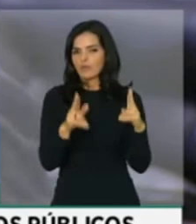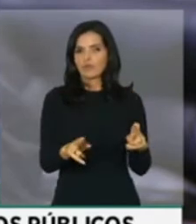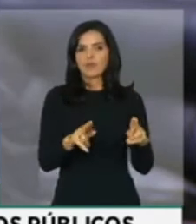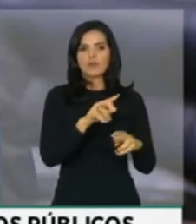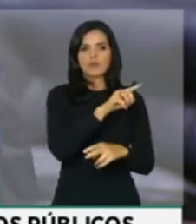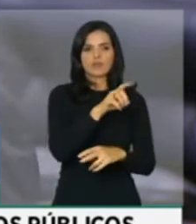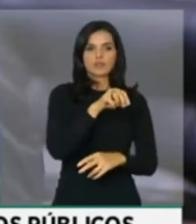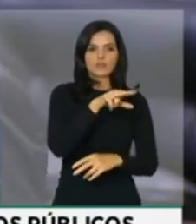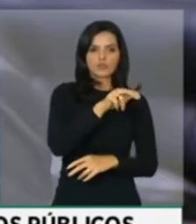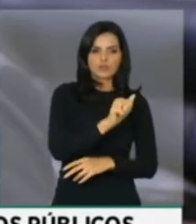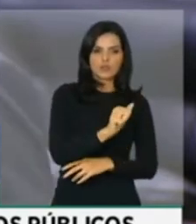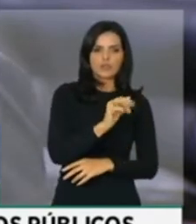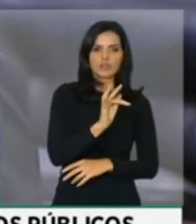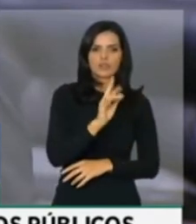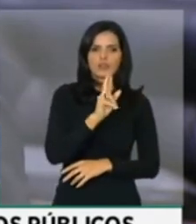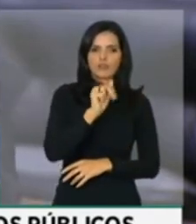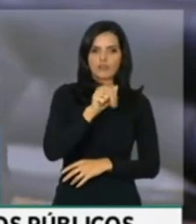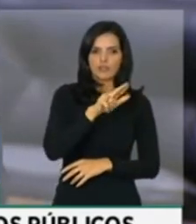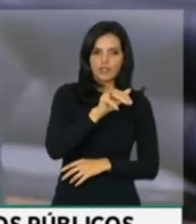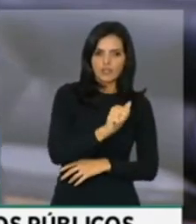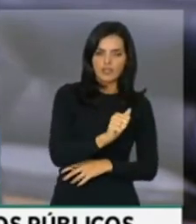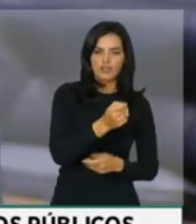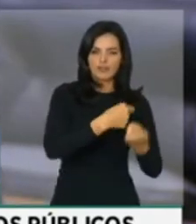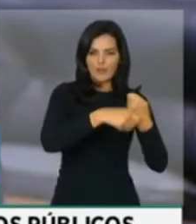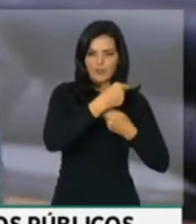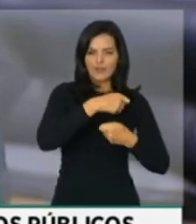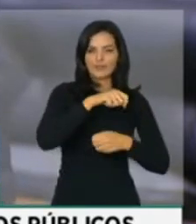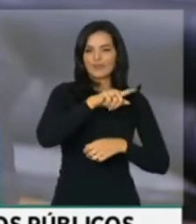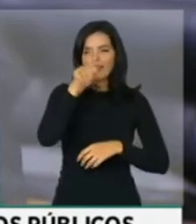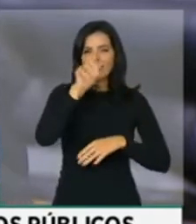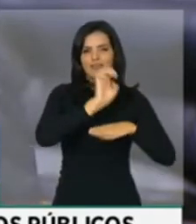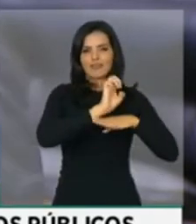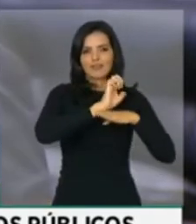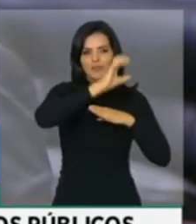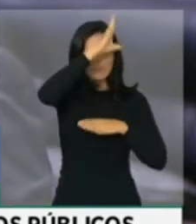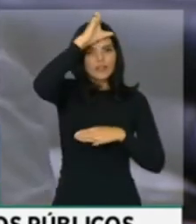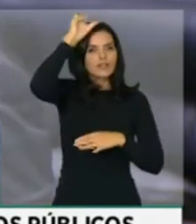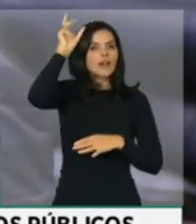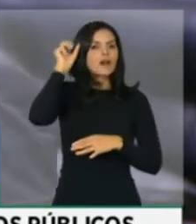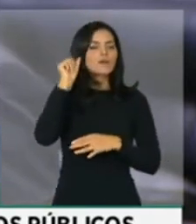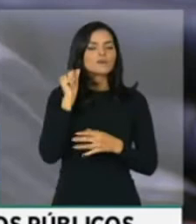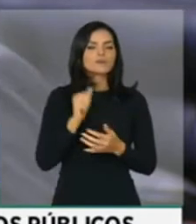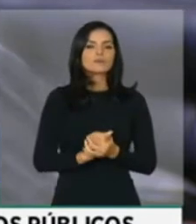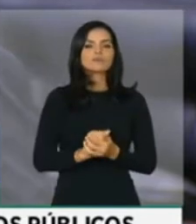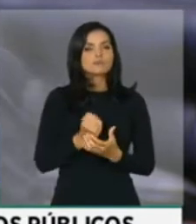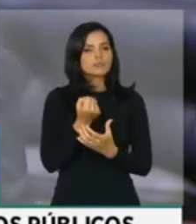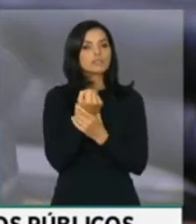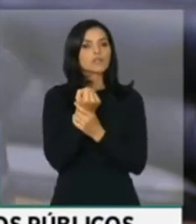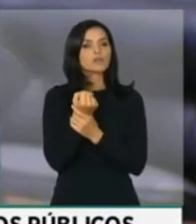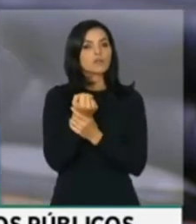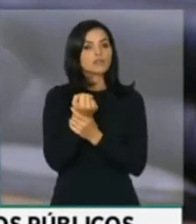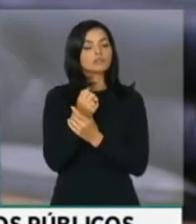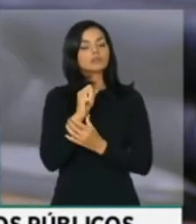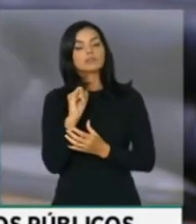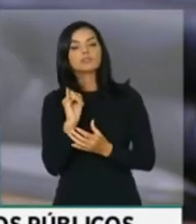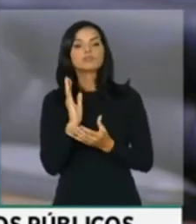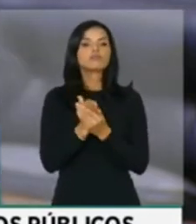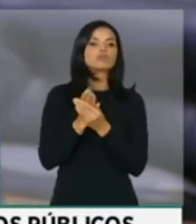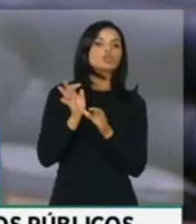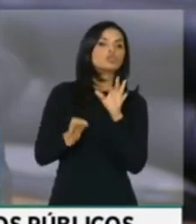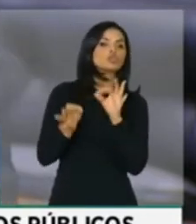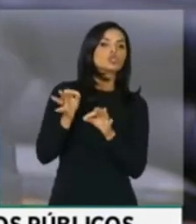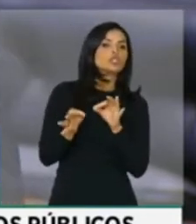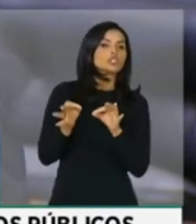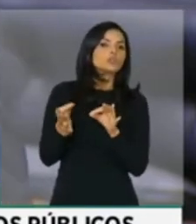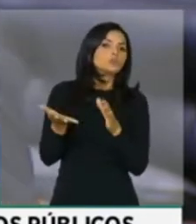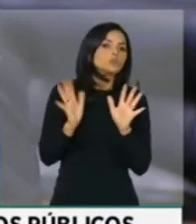Franca de Manaus. Nós entendemos que isso traz segurança jurídica para todos os que investem nesse setor